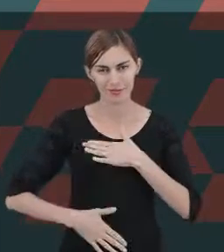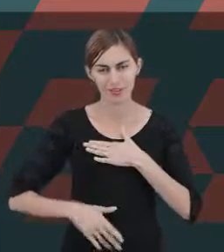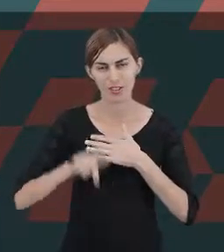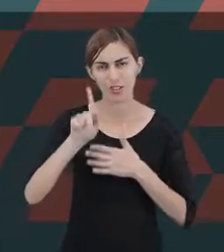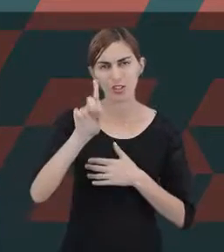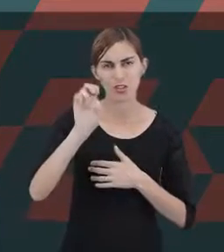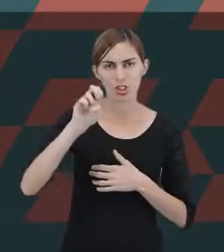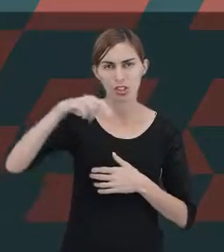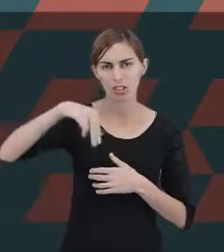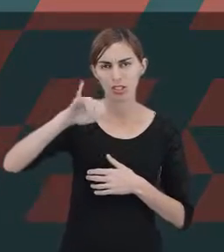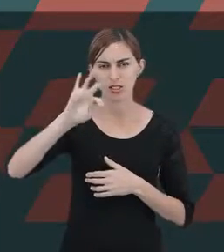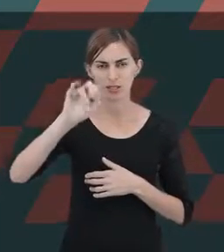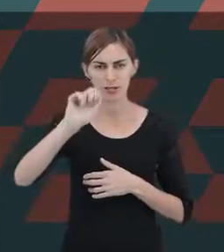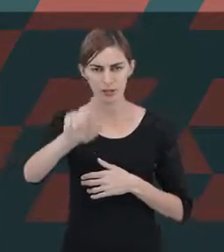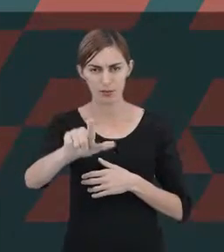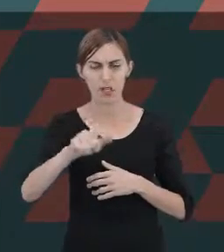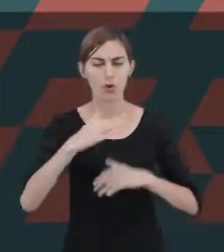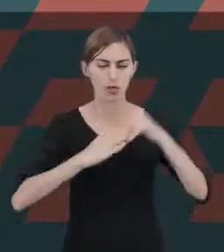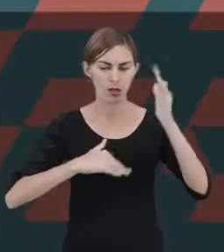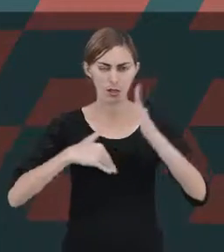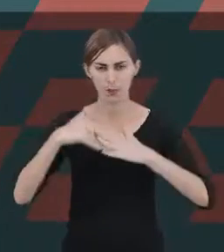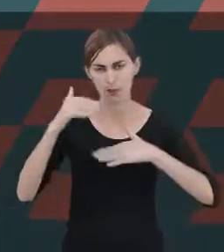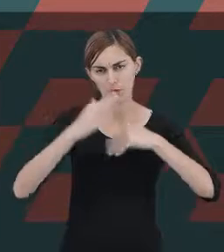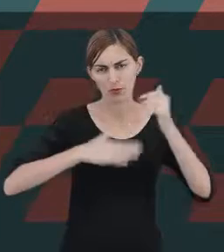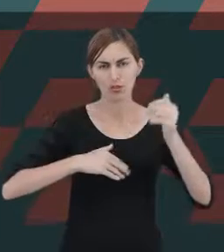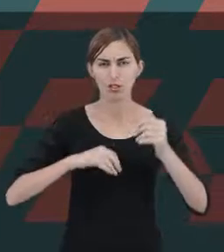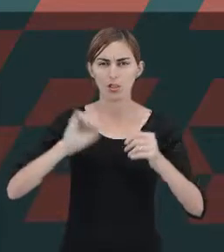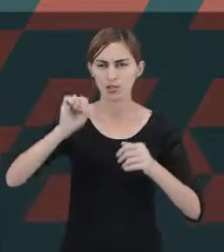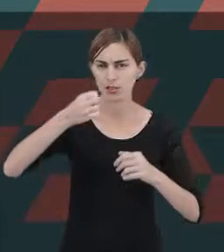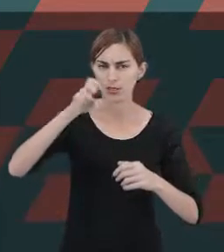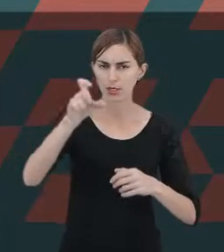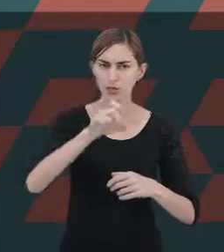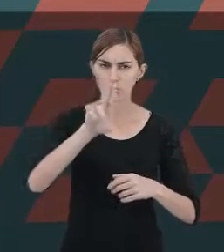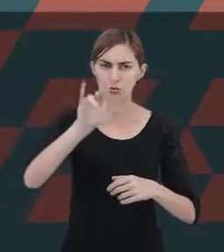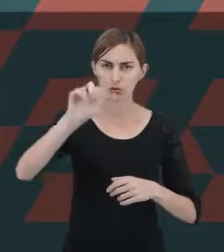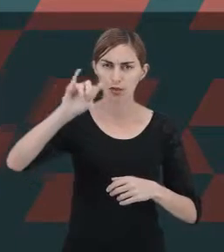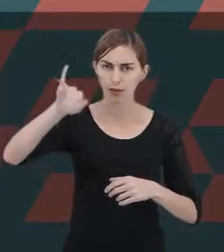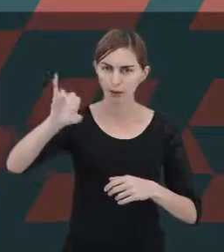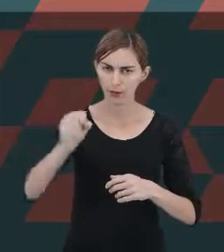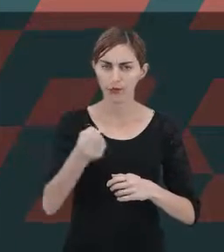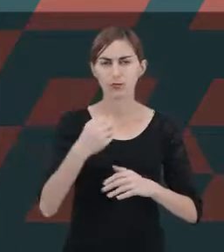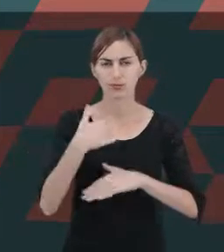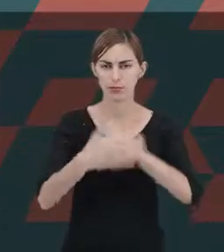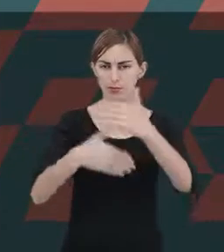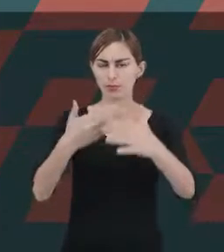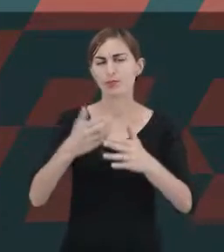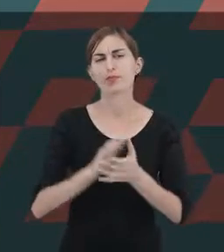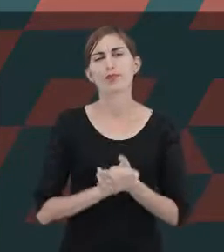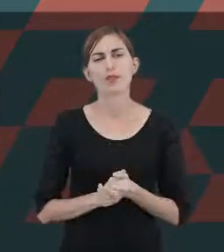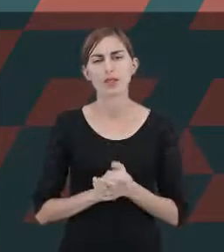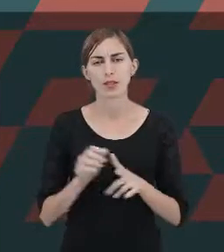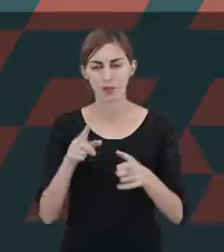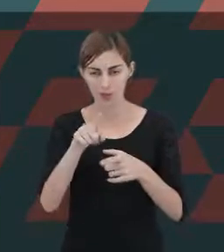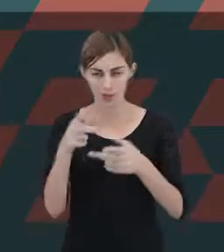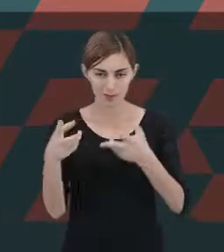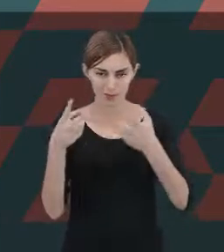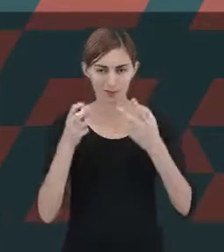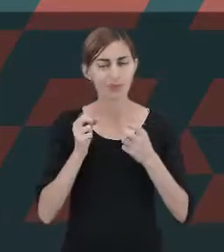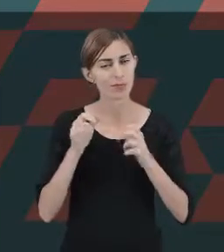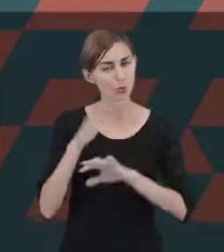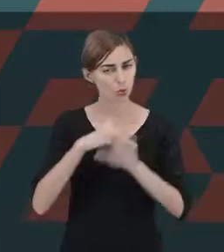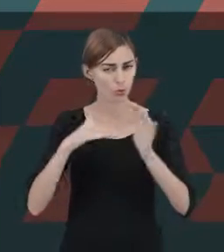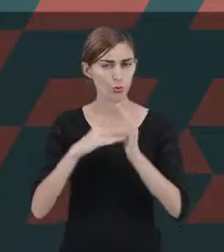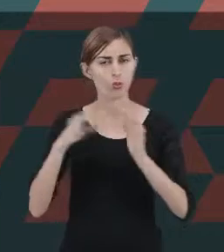reconhecimento de suas capacidades sexuais e reprodutivas. Você já percebeu que todas essas